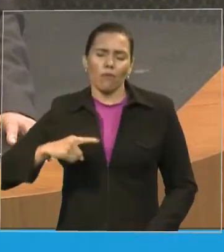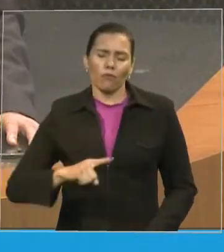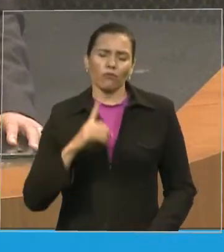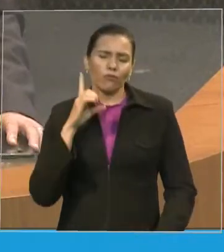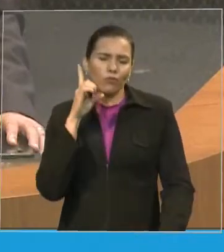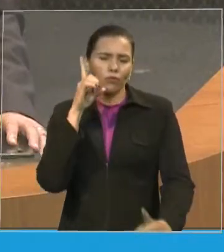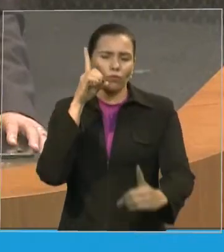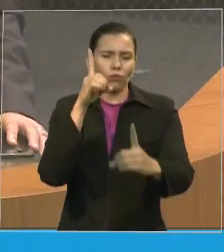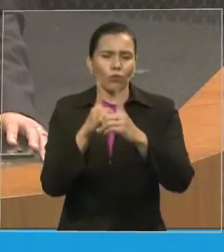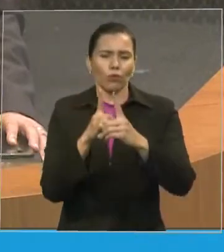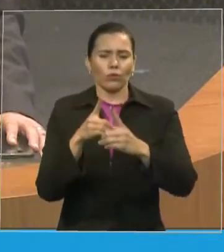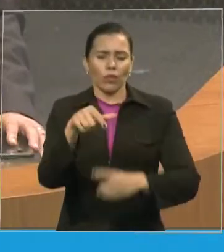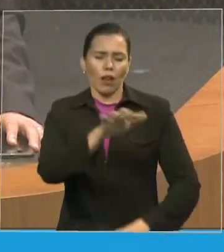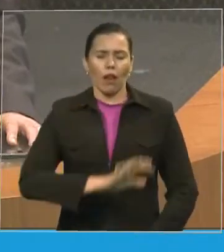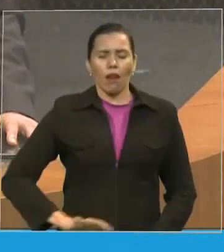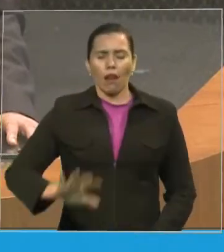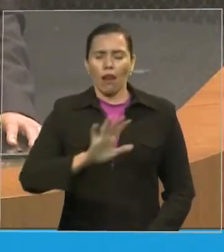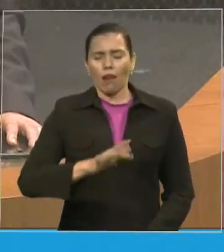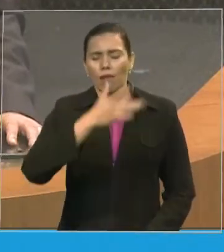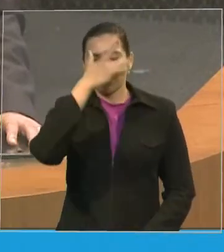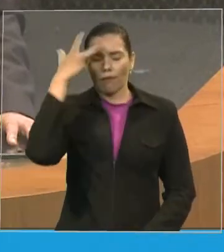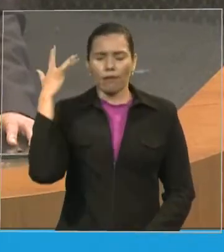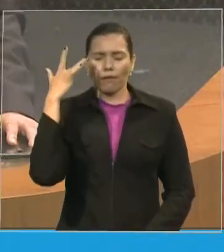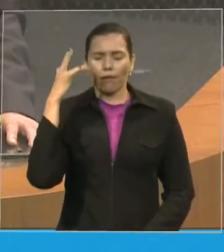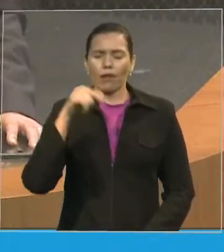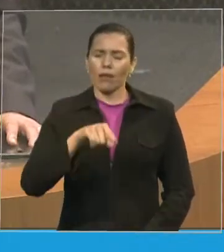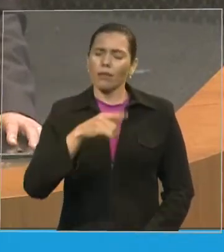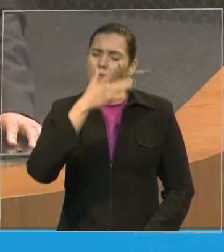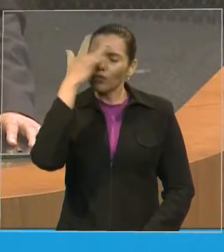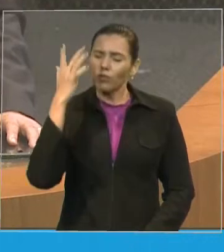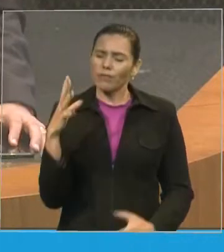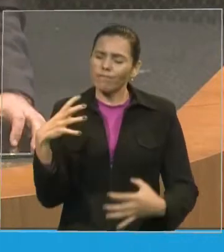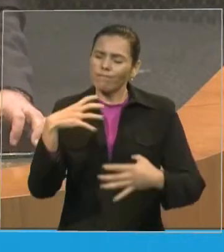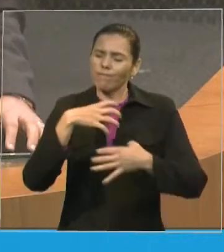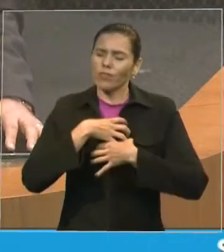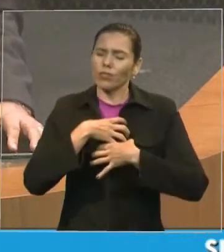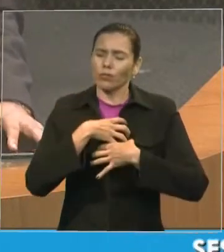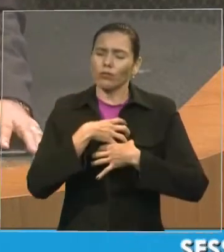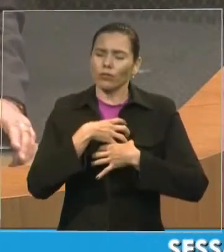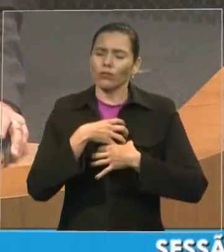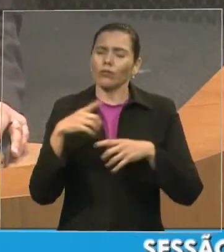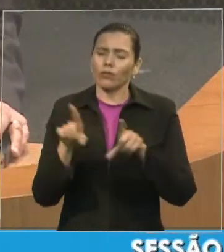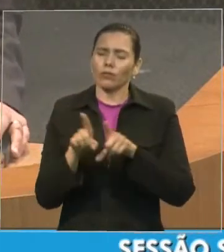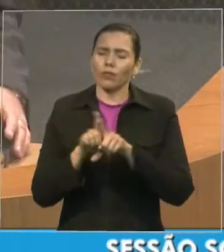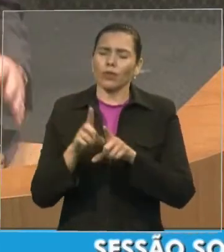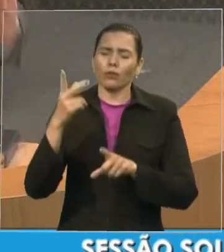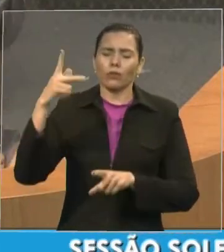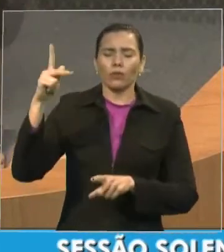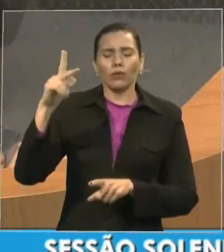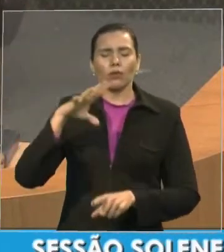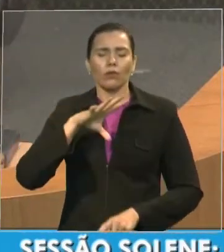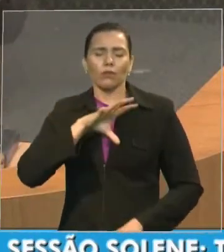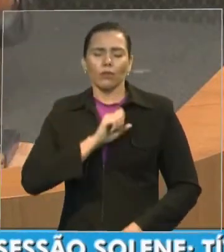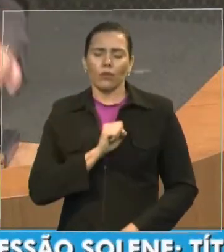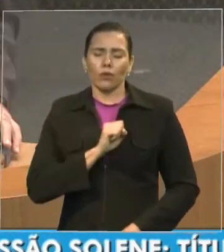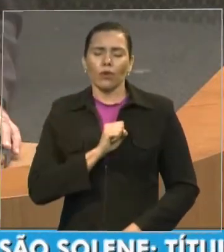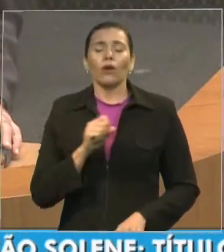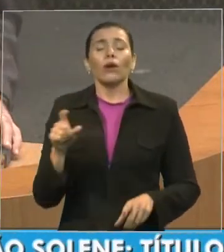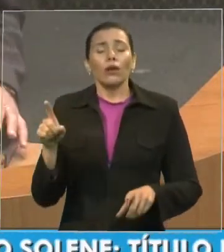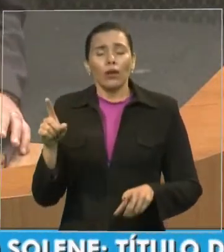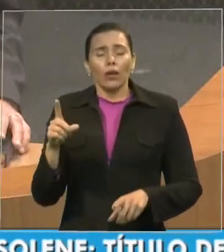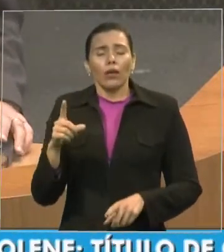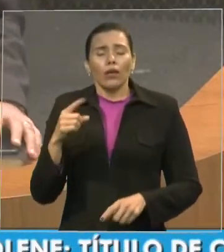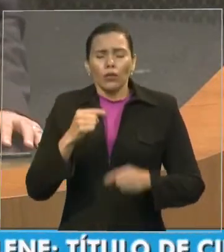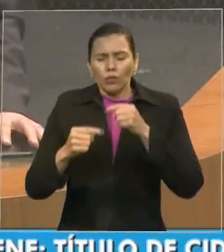que eles desfrutem do teu amor que eles possam senhor trabalhar de modo que ao colocar sua cabeça